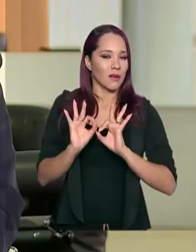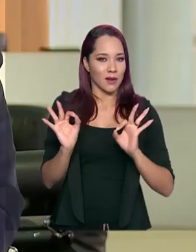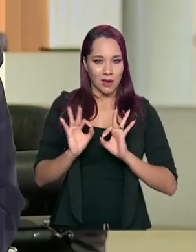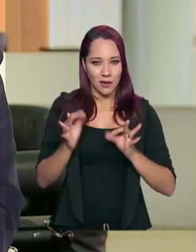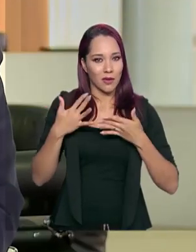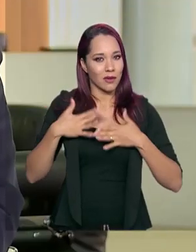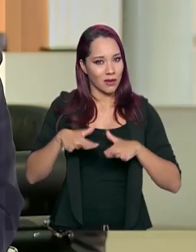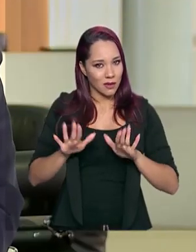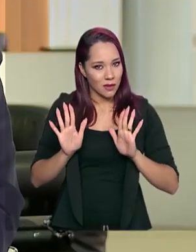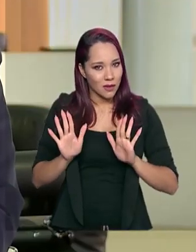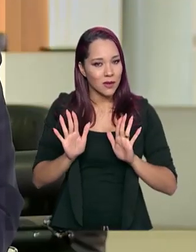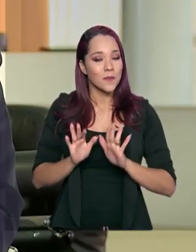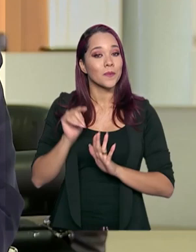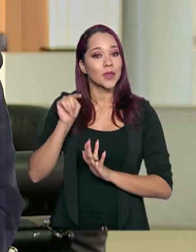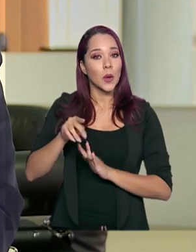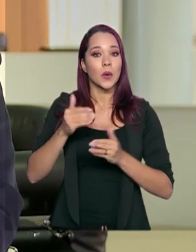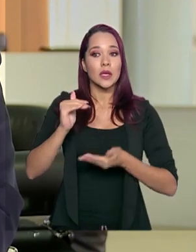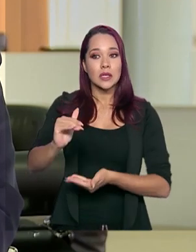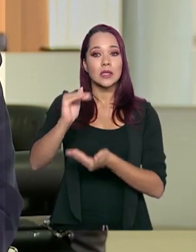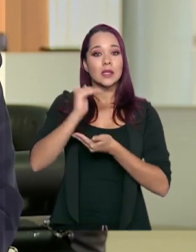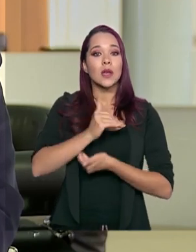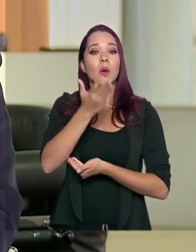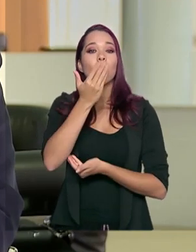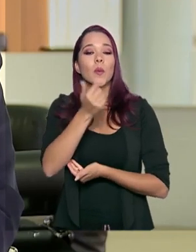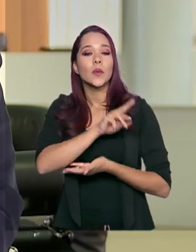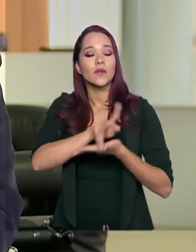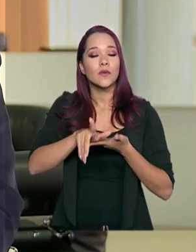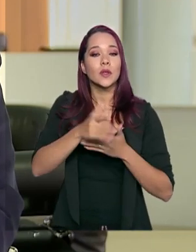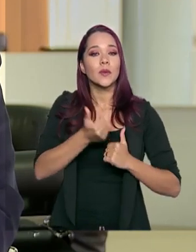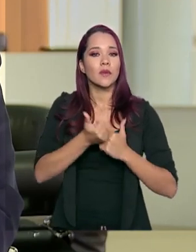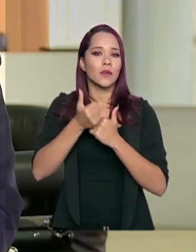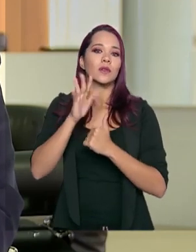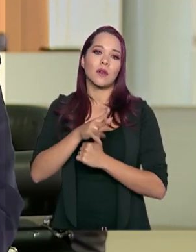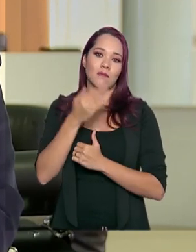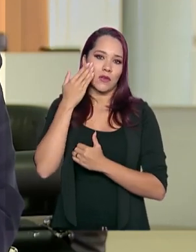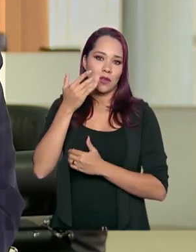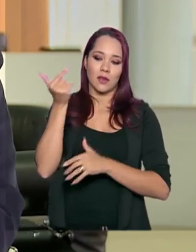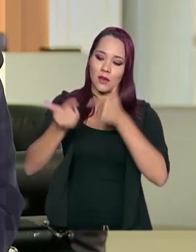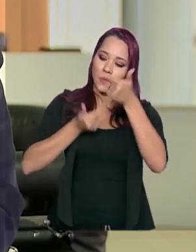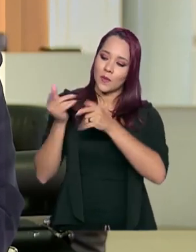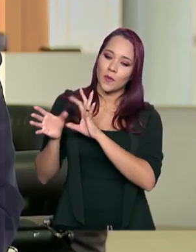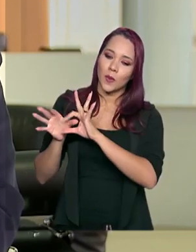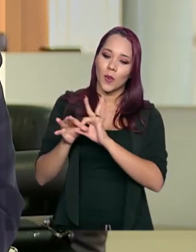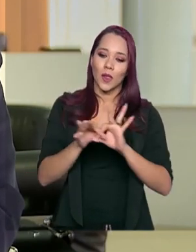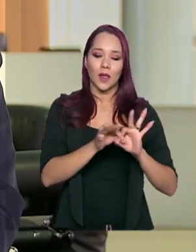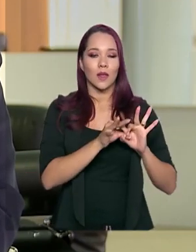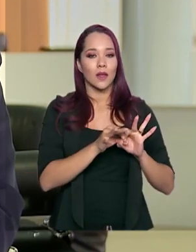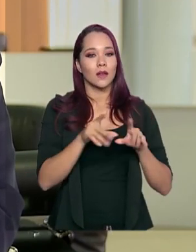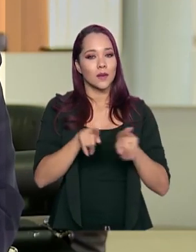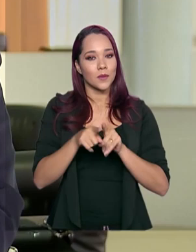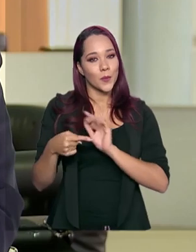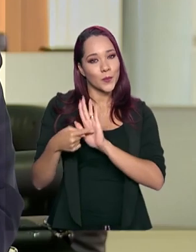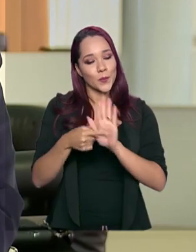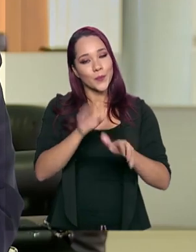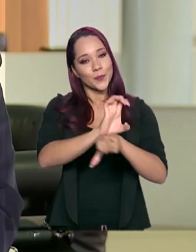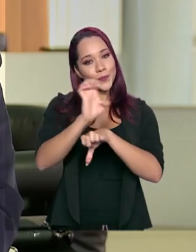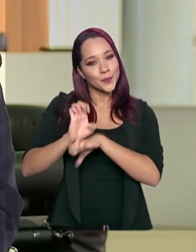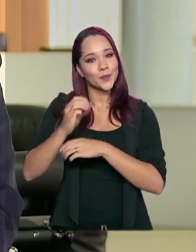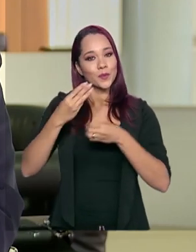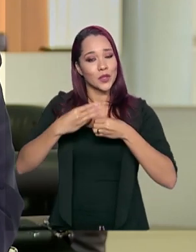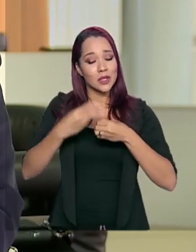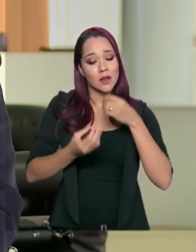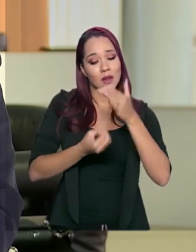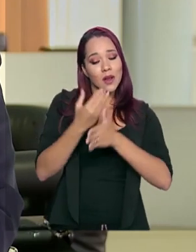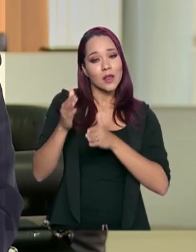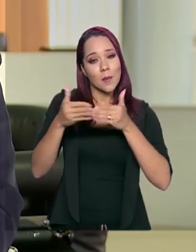acontecer. Então, isso aí, sexta básica, a questão dos benefícios já mostra que a gente tem trabalhado de forma integrada. E também, ressalto, estados e municípios que estão